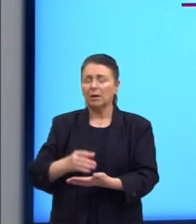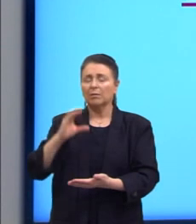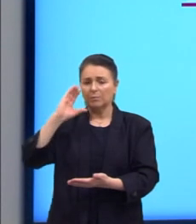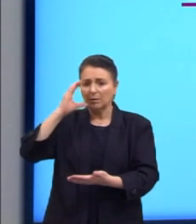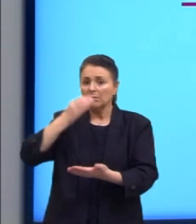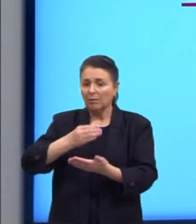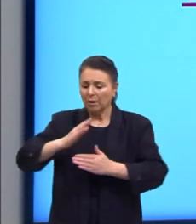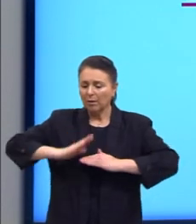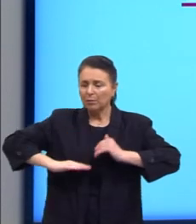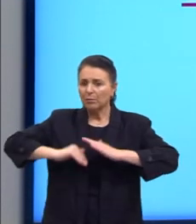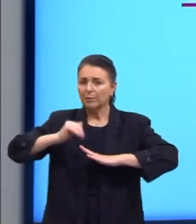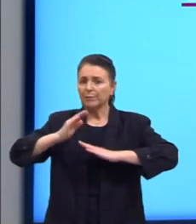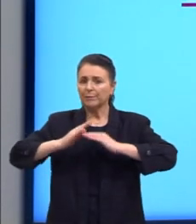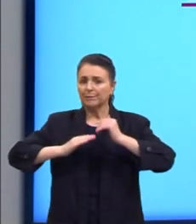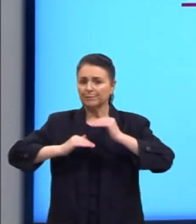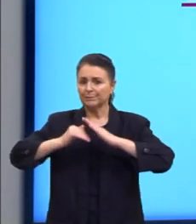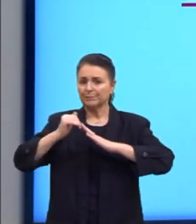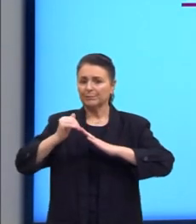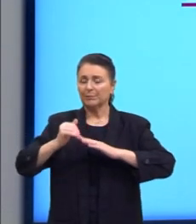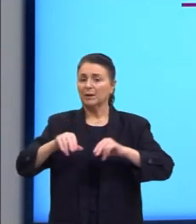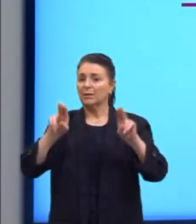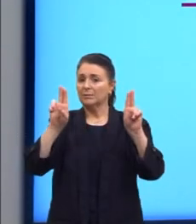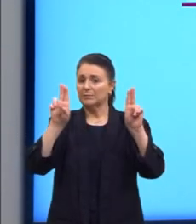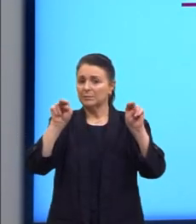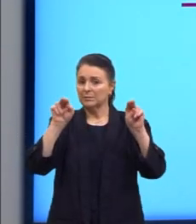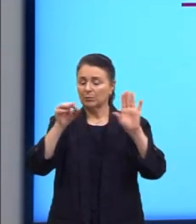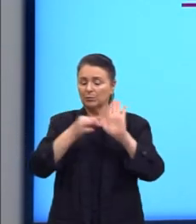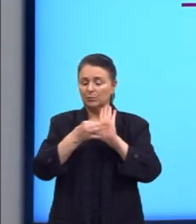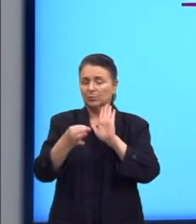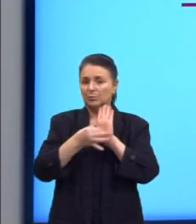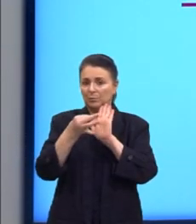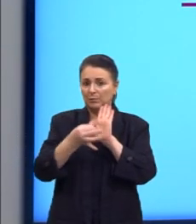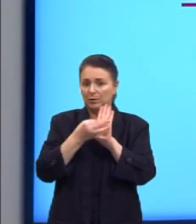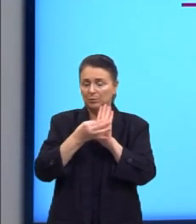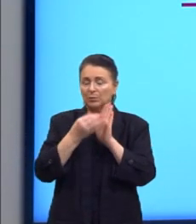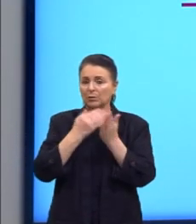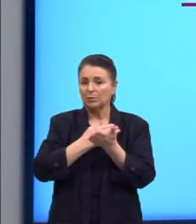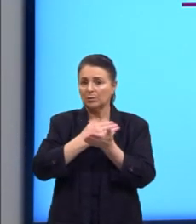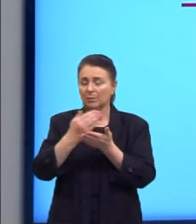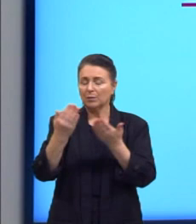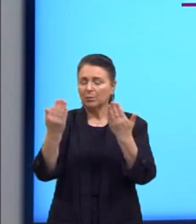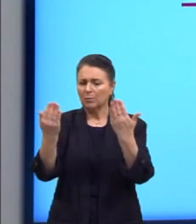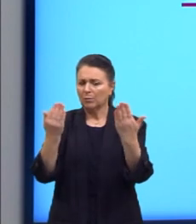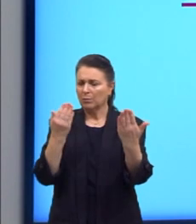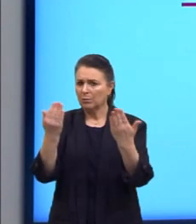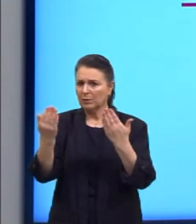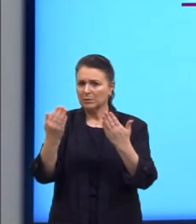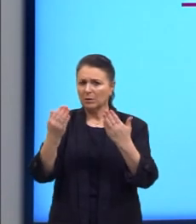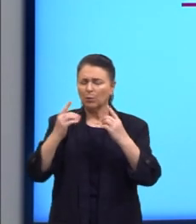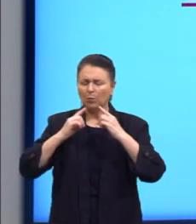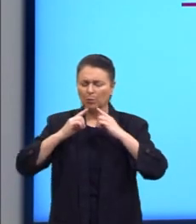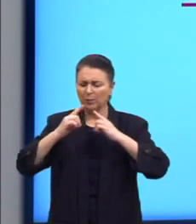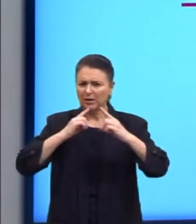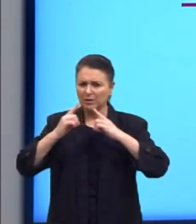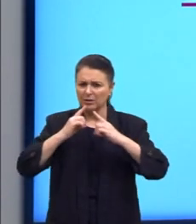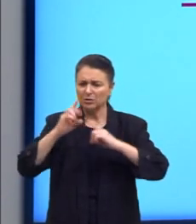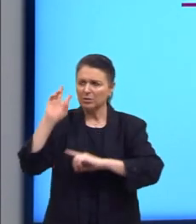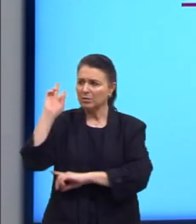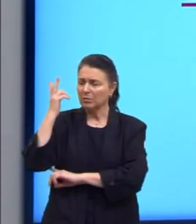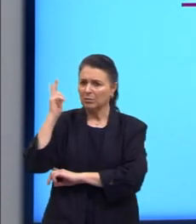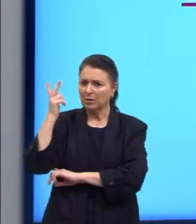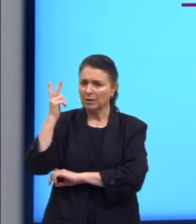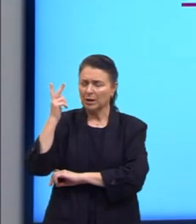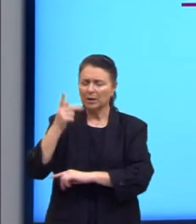com menção ao tema e argumentos dados a partir de comparação de uma crítica histórica sobre